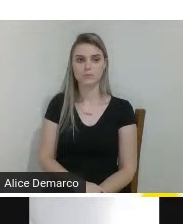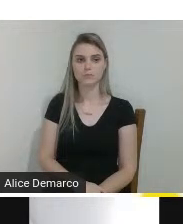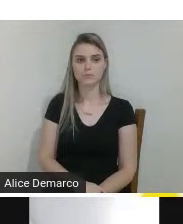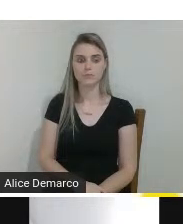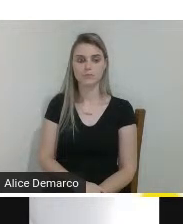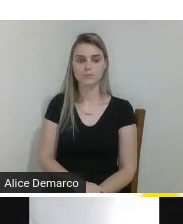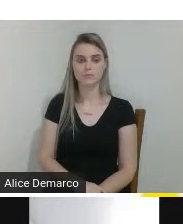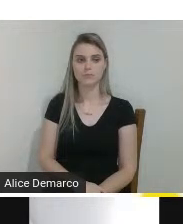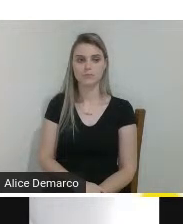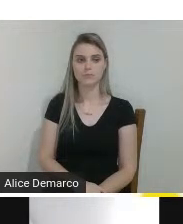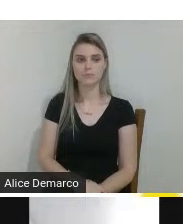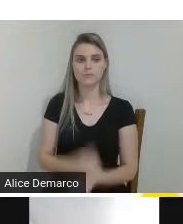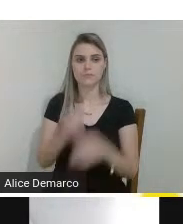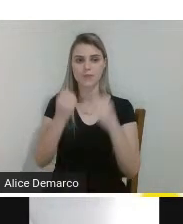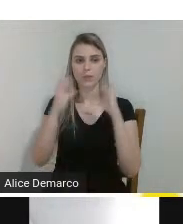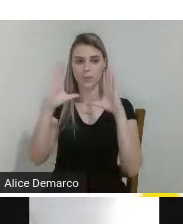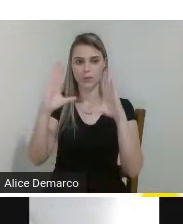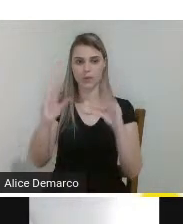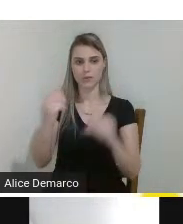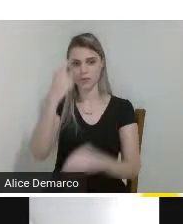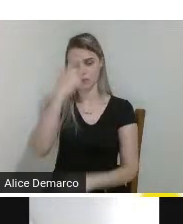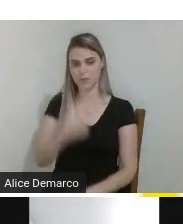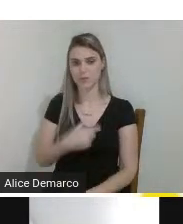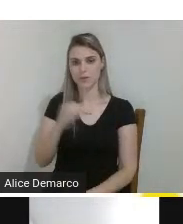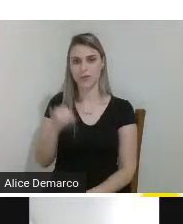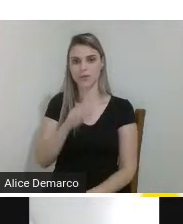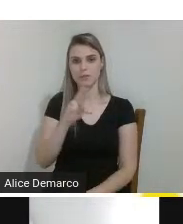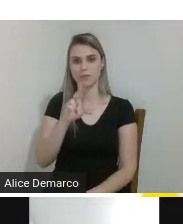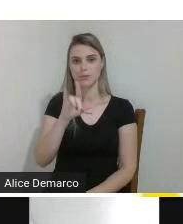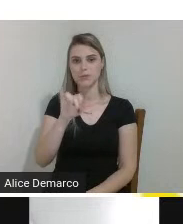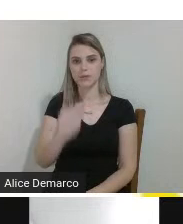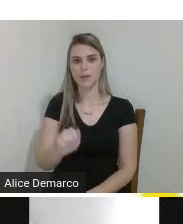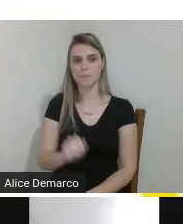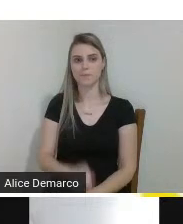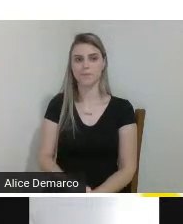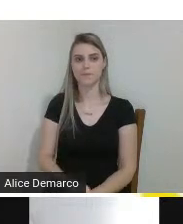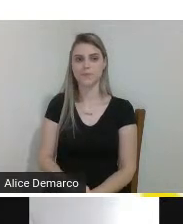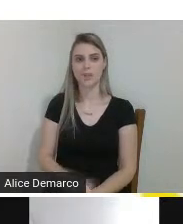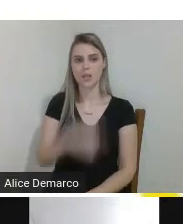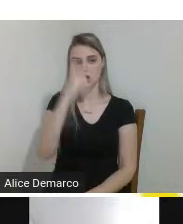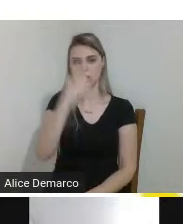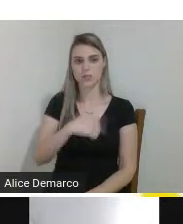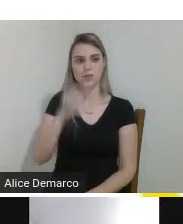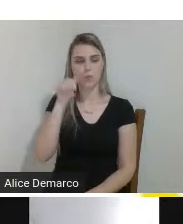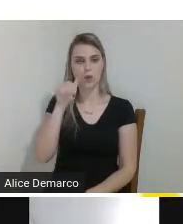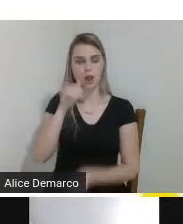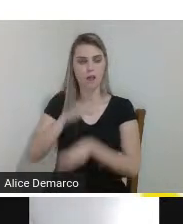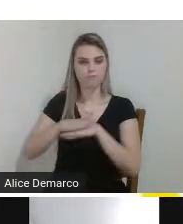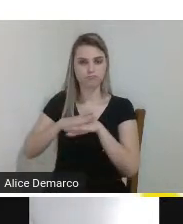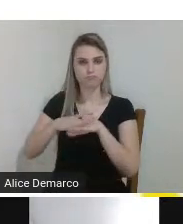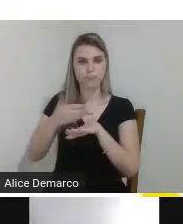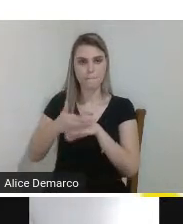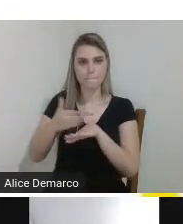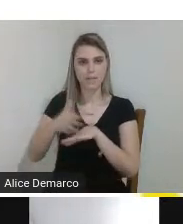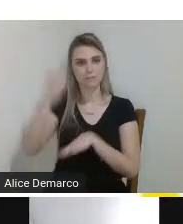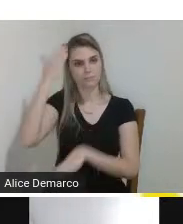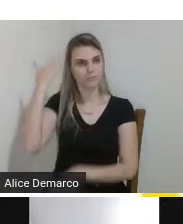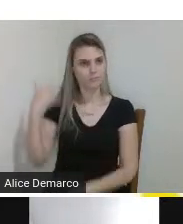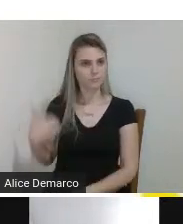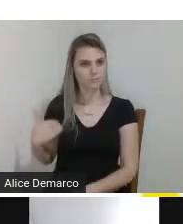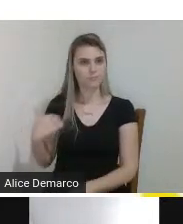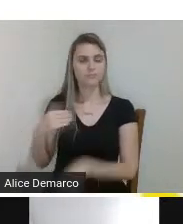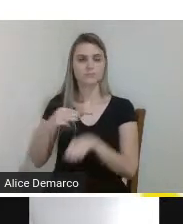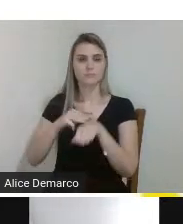boa noite eu sou a Júlia eu sou uma mulher branca de cabelos longos e castanhos